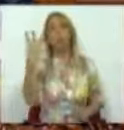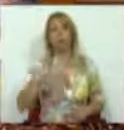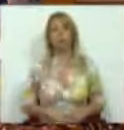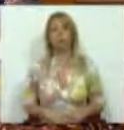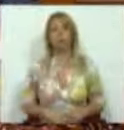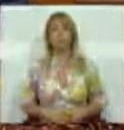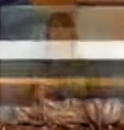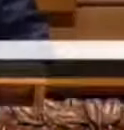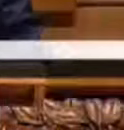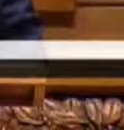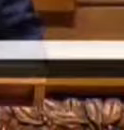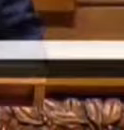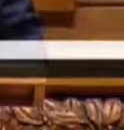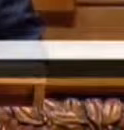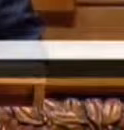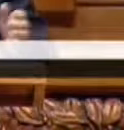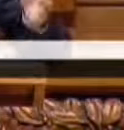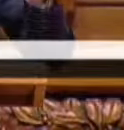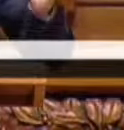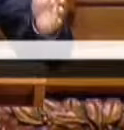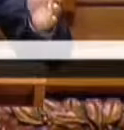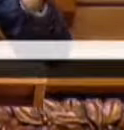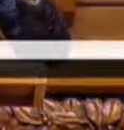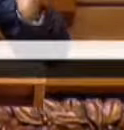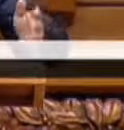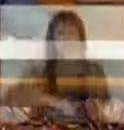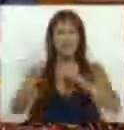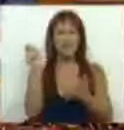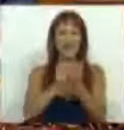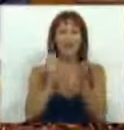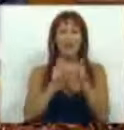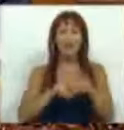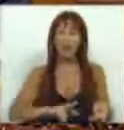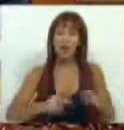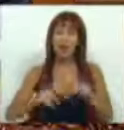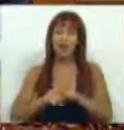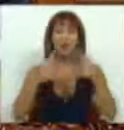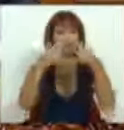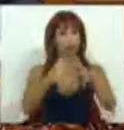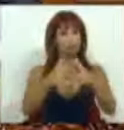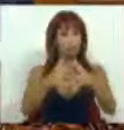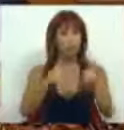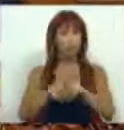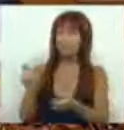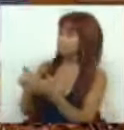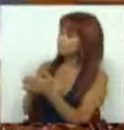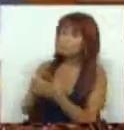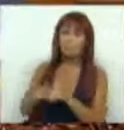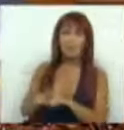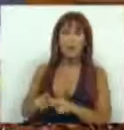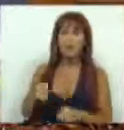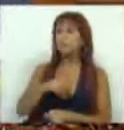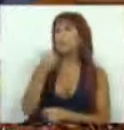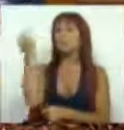Comunista trocou uma agenda de ajustamento estrutural por uma agenda de